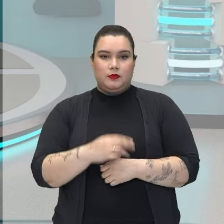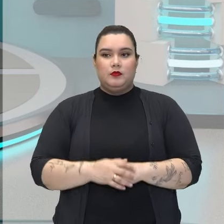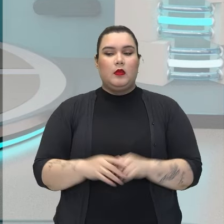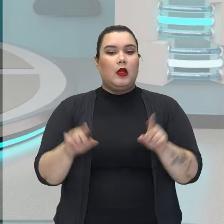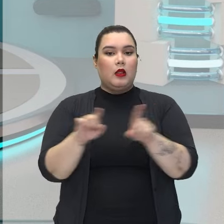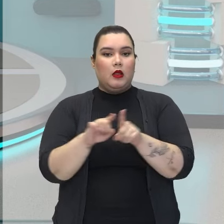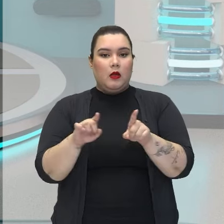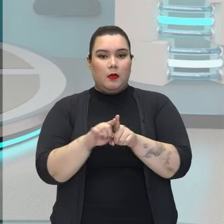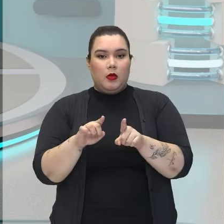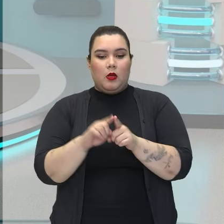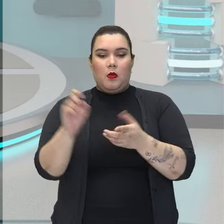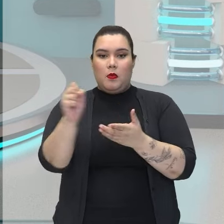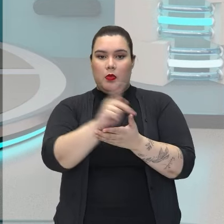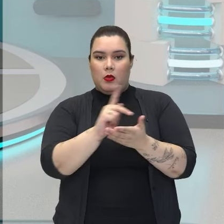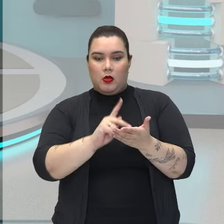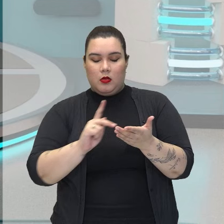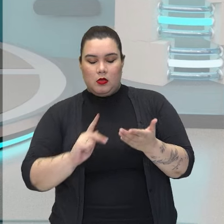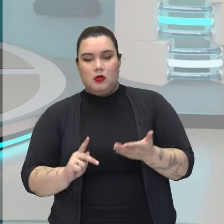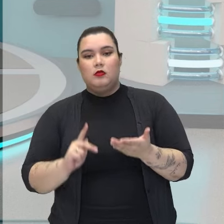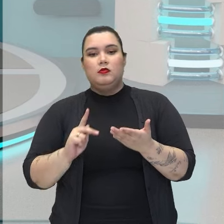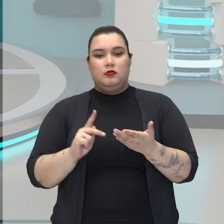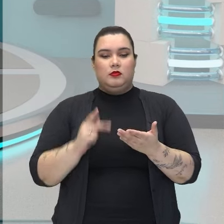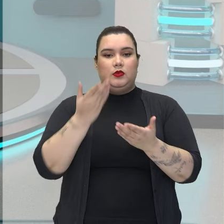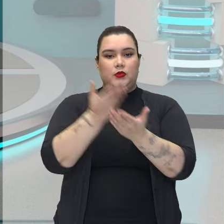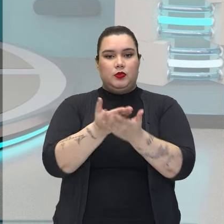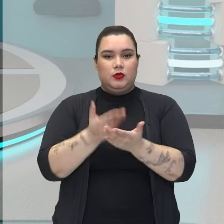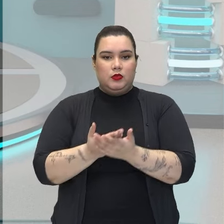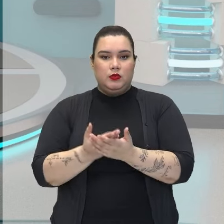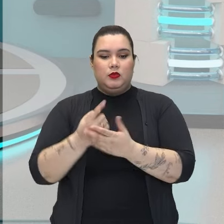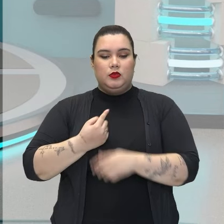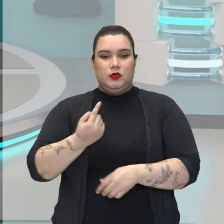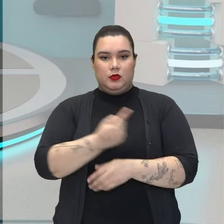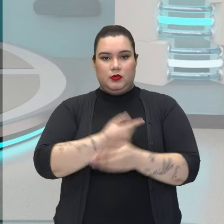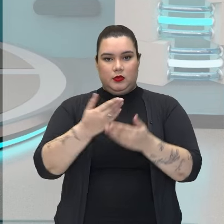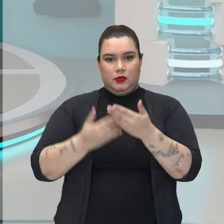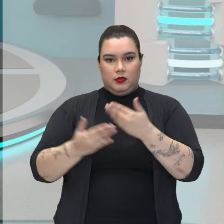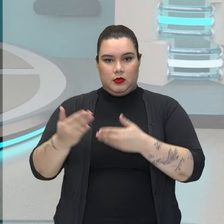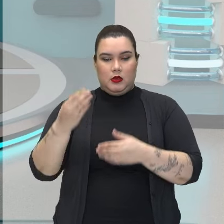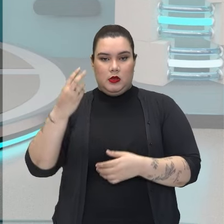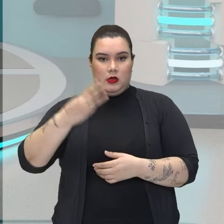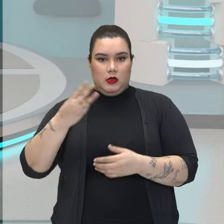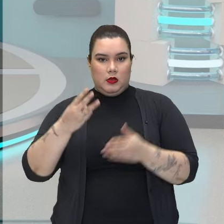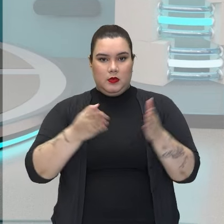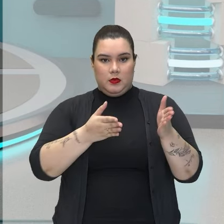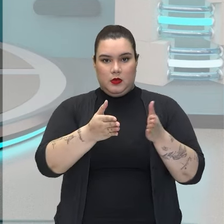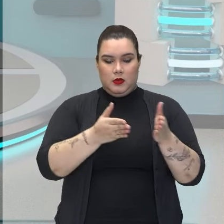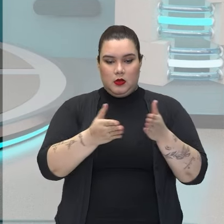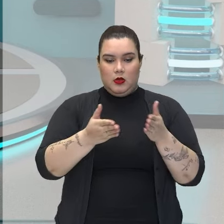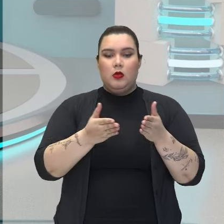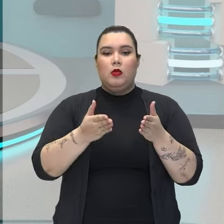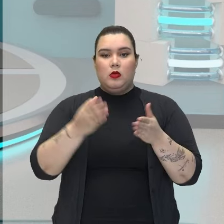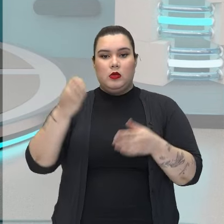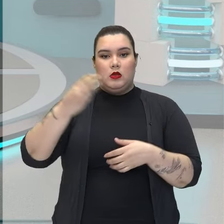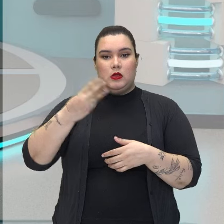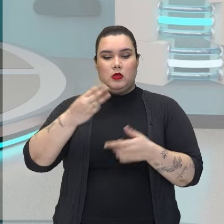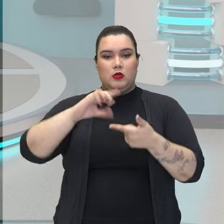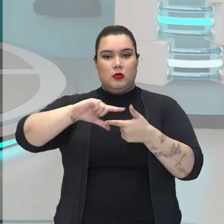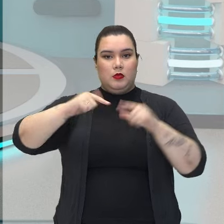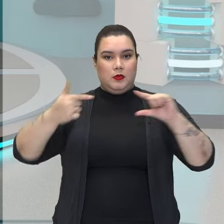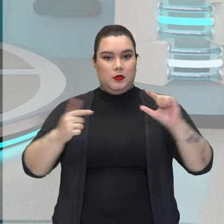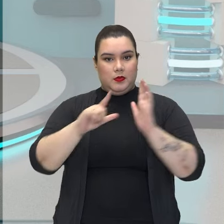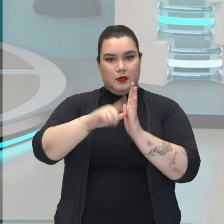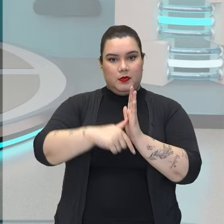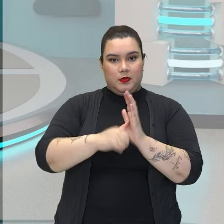lá nos poemas que vão ser estudados por nós nesta terceira fase do modernismo, ou seja, do pós